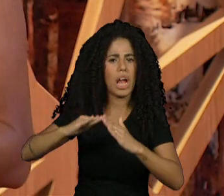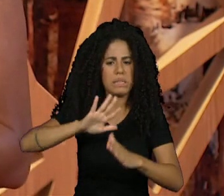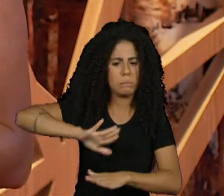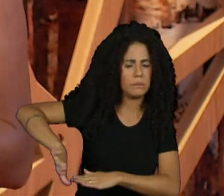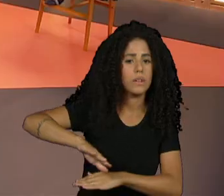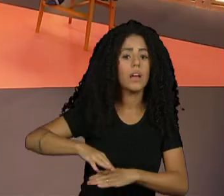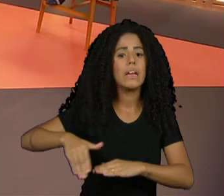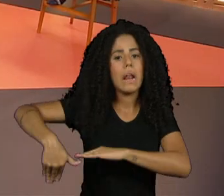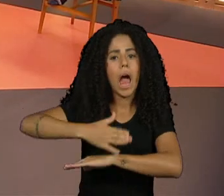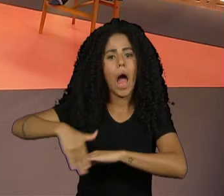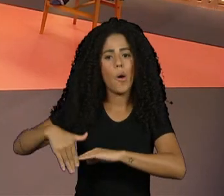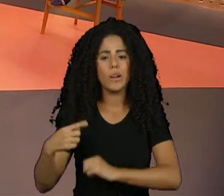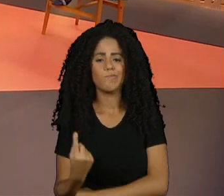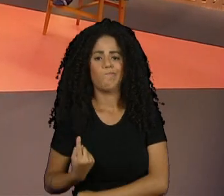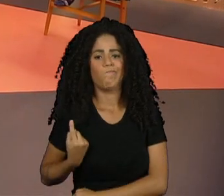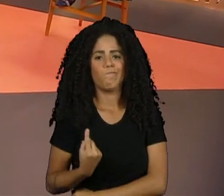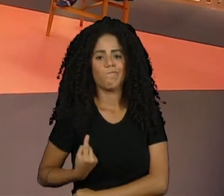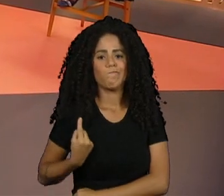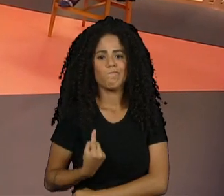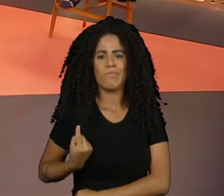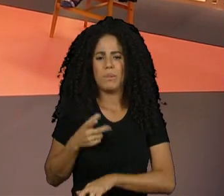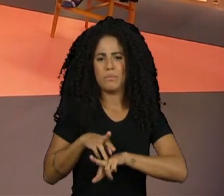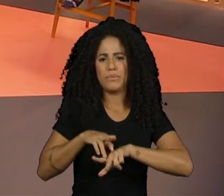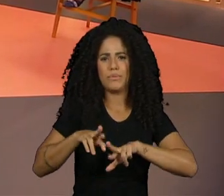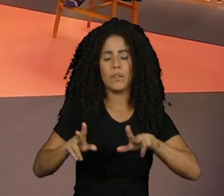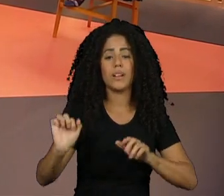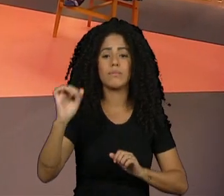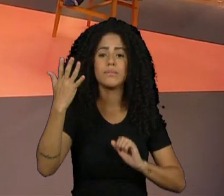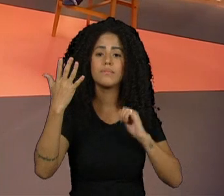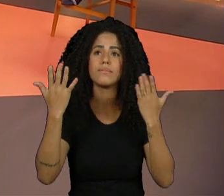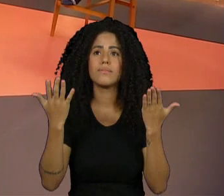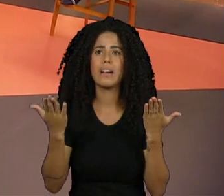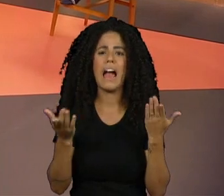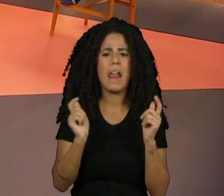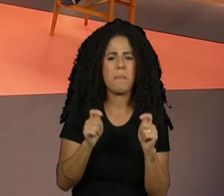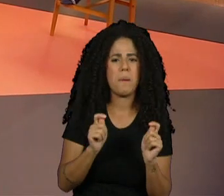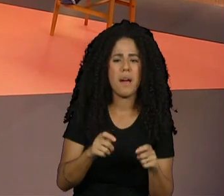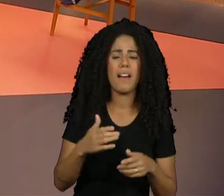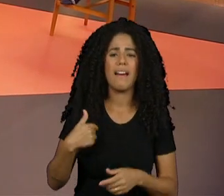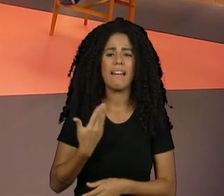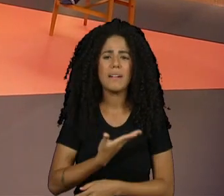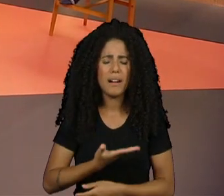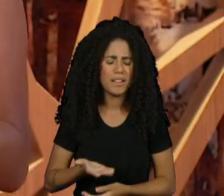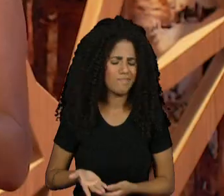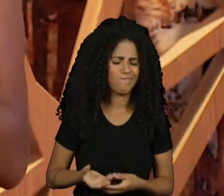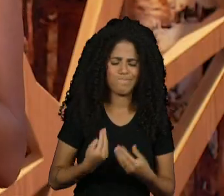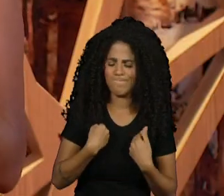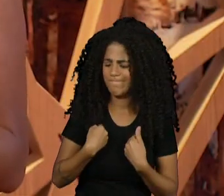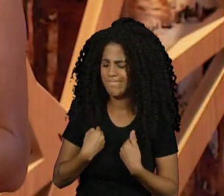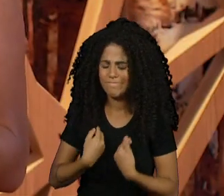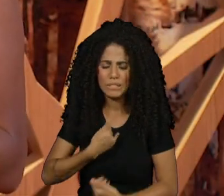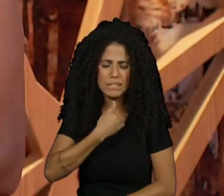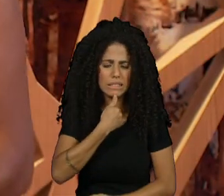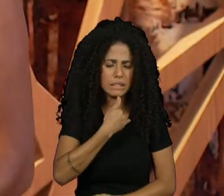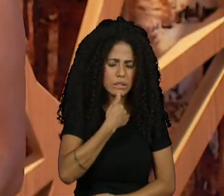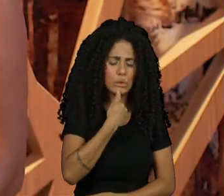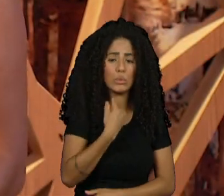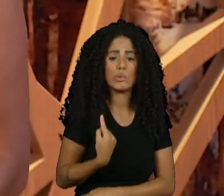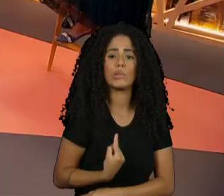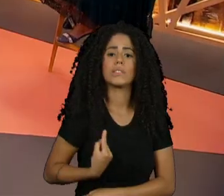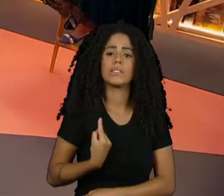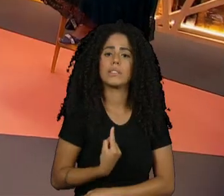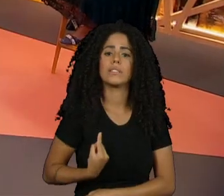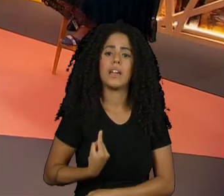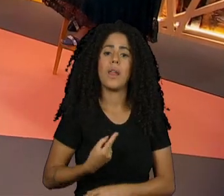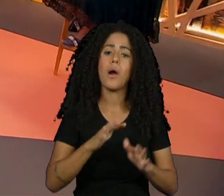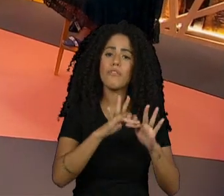rua, essa pessoa vai estar sujeita a N possibilidades que não vai fazer com que a sua dignidade seja respeitada e acolhida.